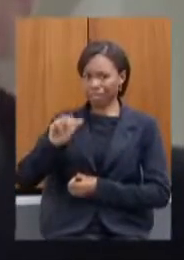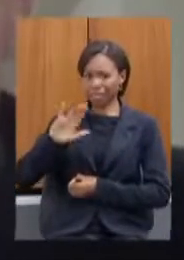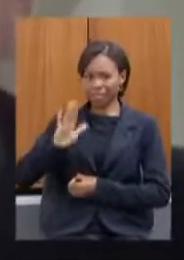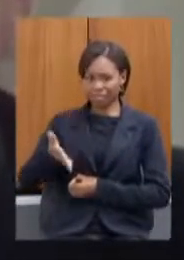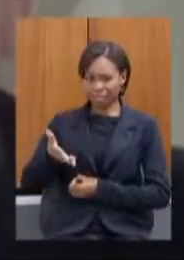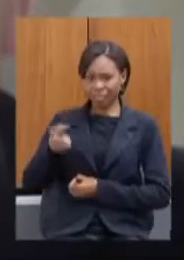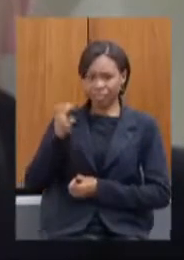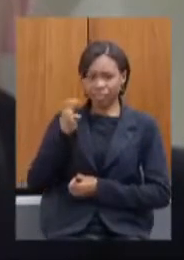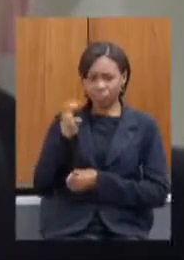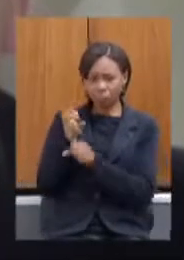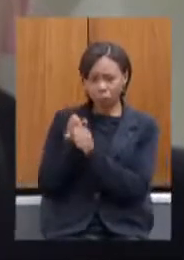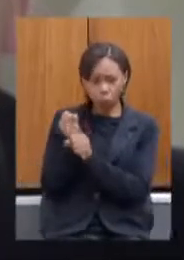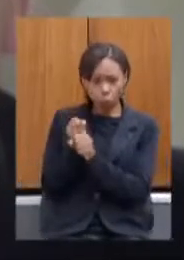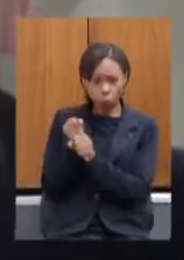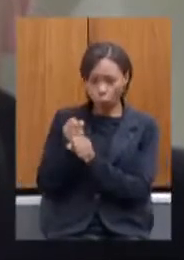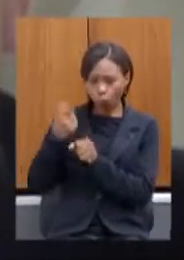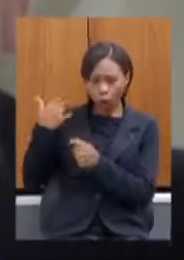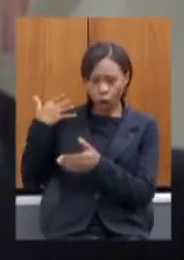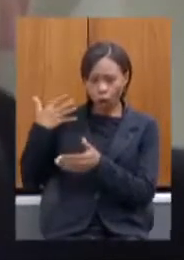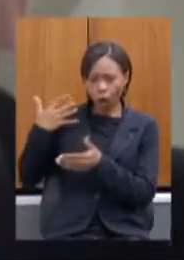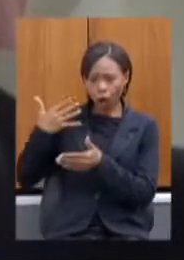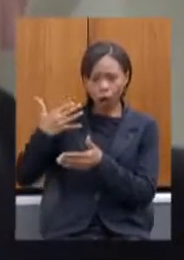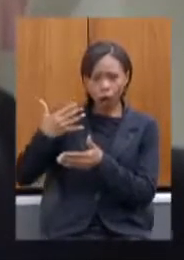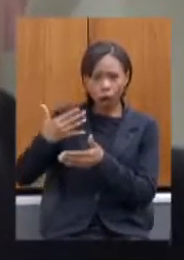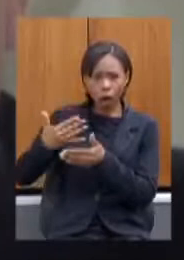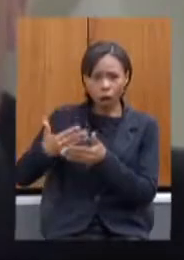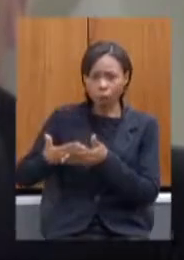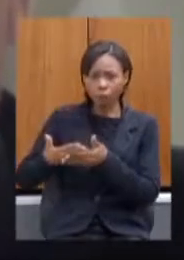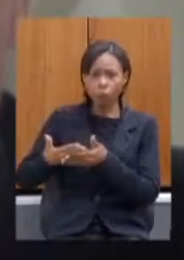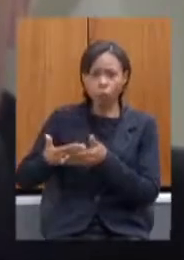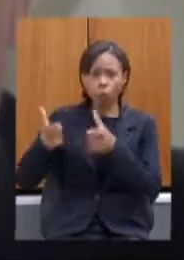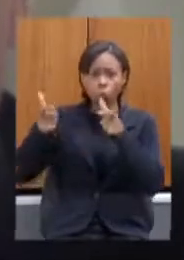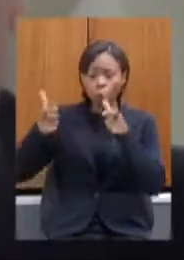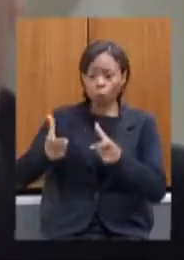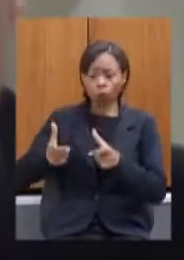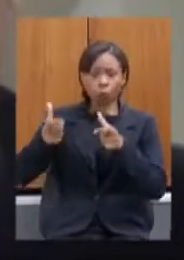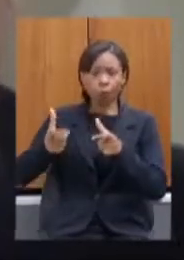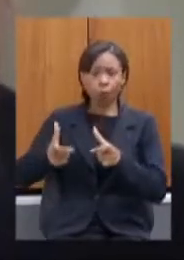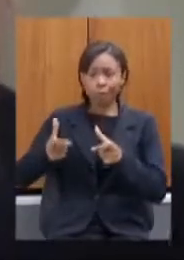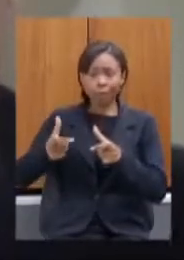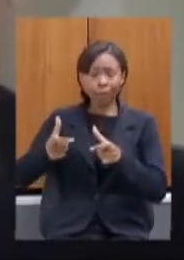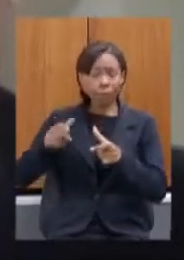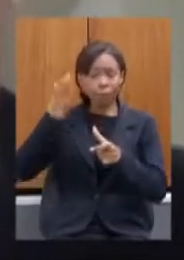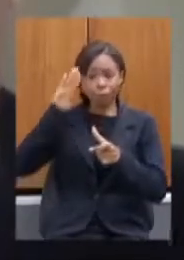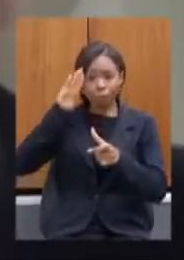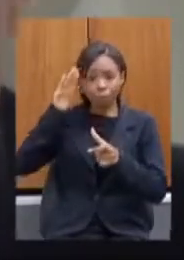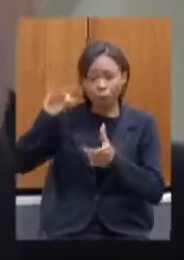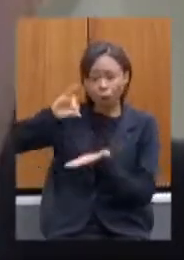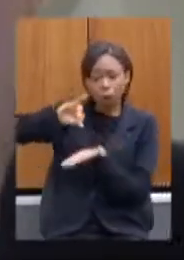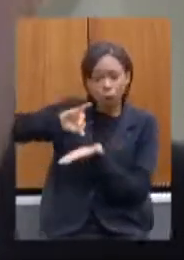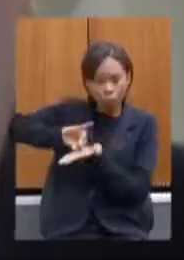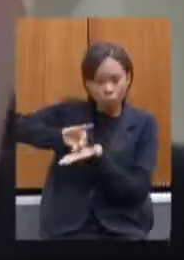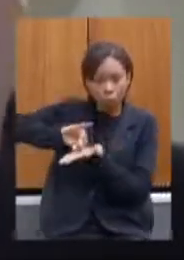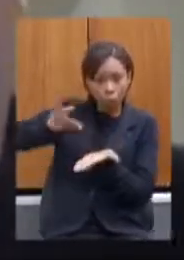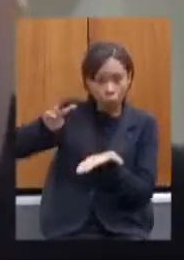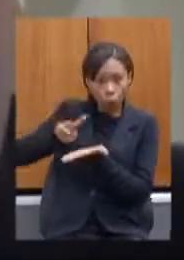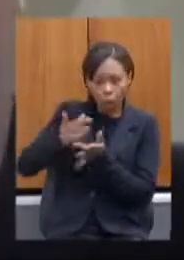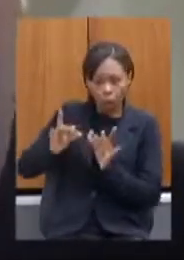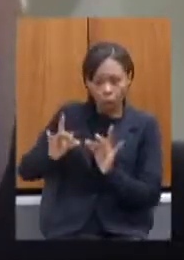município atingido o epicentro aonde aconteceu o rompimento não recebeu nada